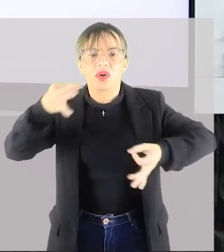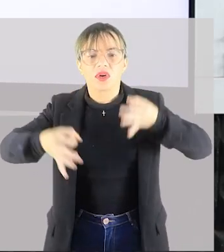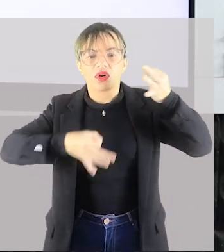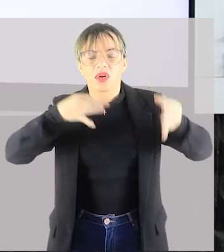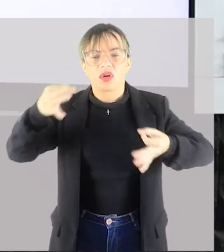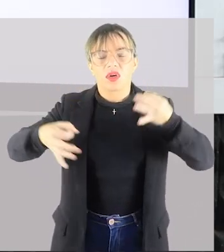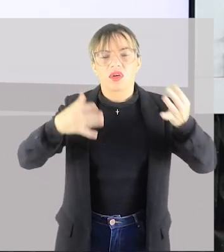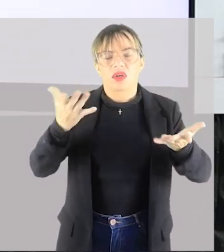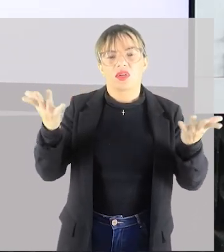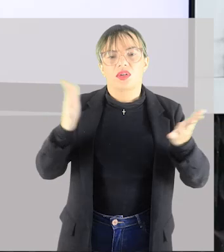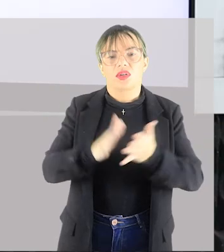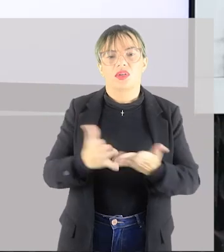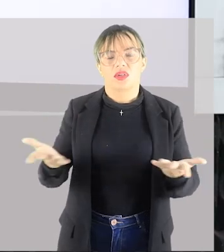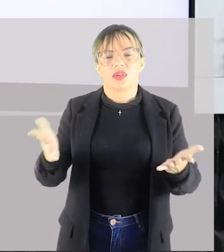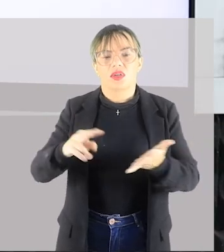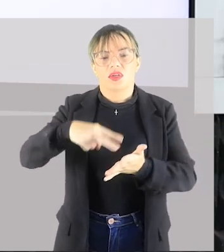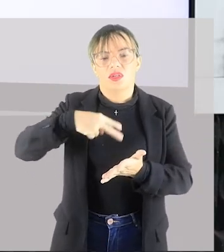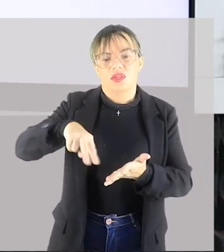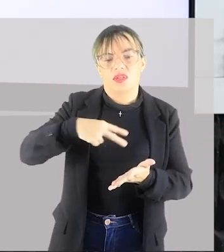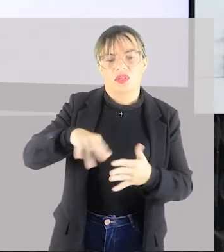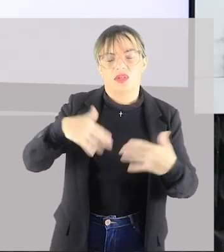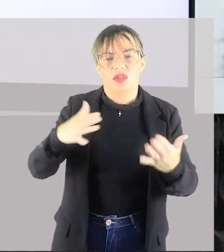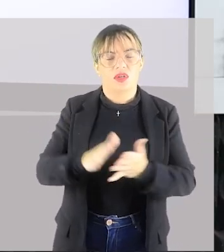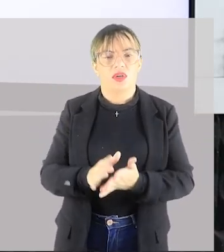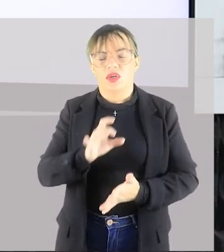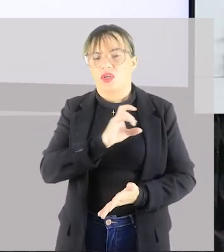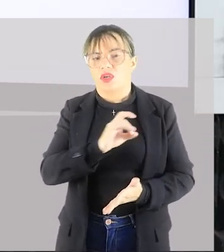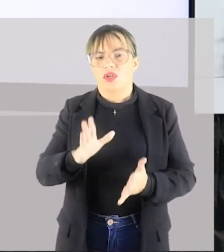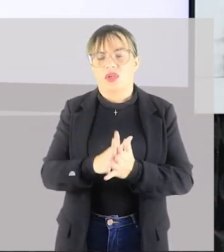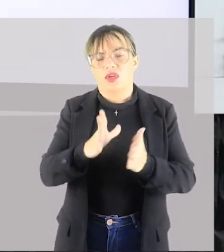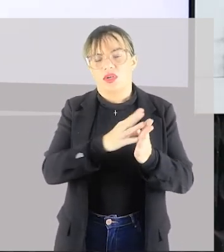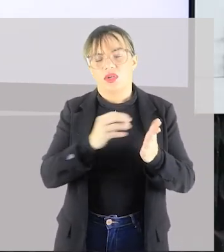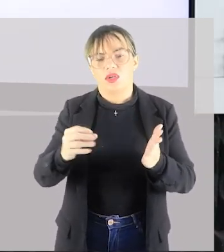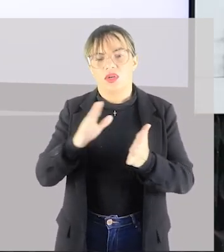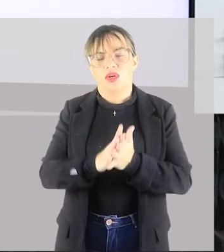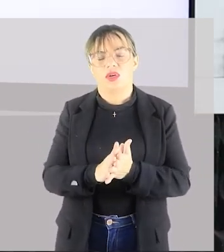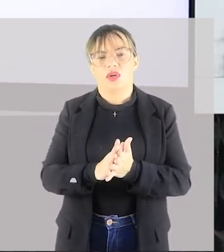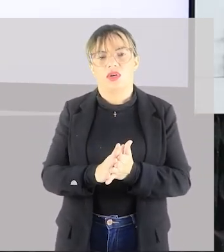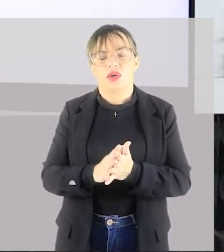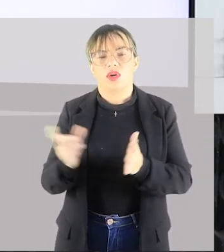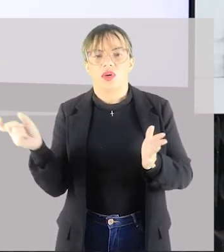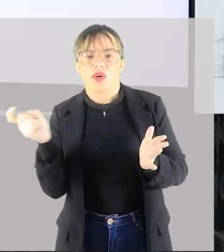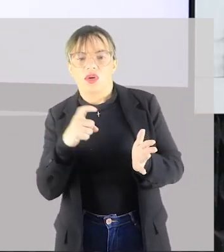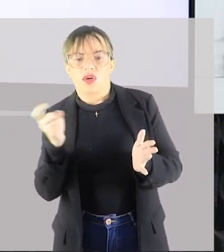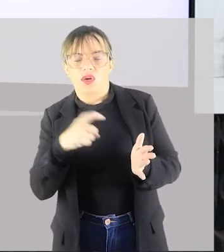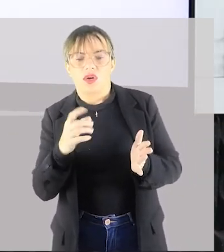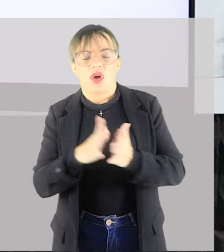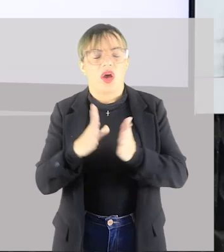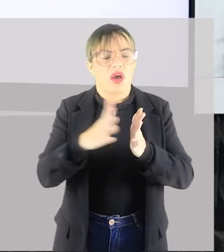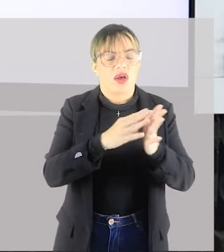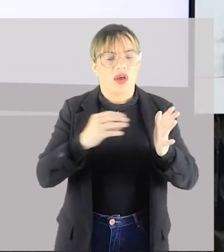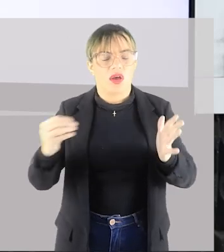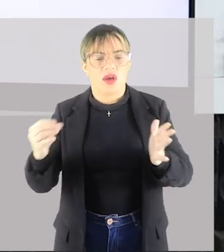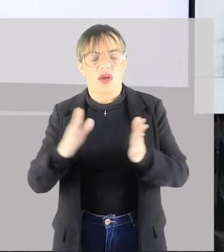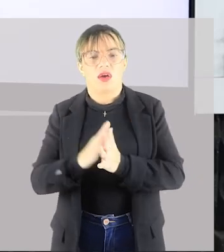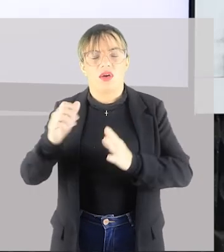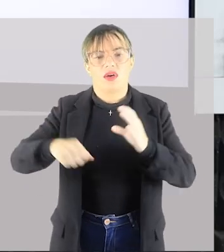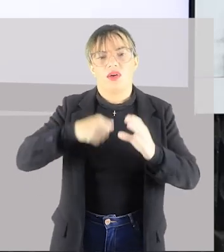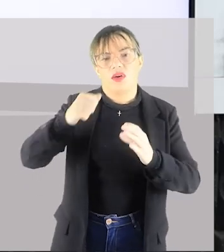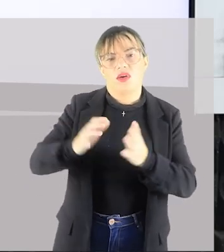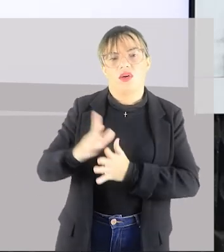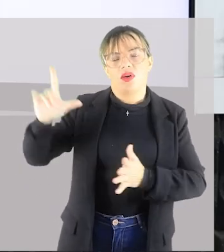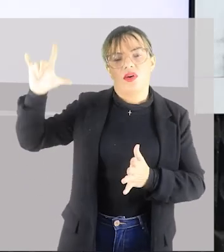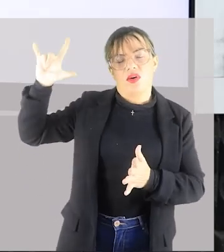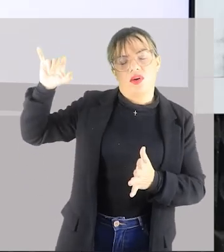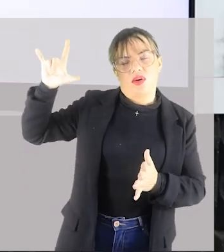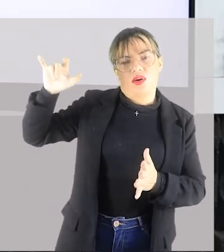consumido, apenas reproduzindo. Olha a dança lá no TikTok, vai e reproduz, e grava um vídeo no Instagram sem ter